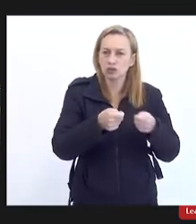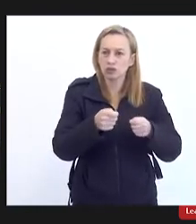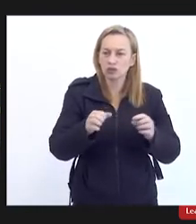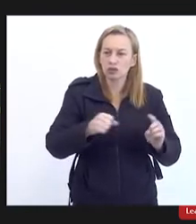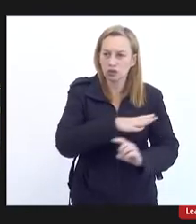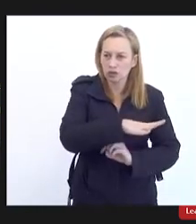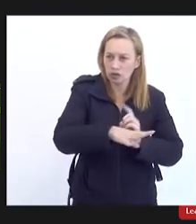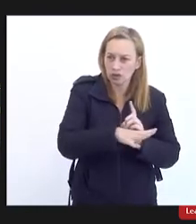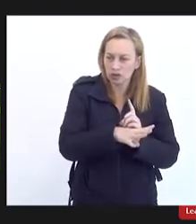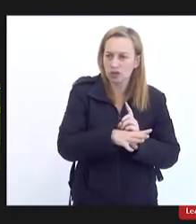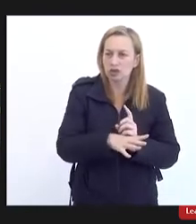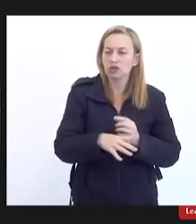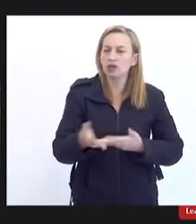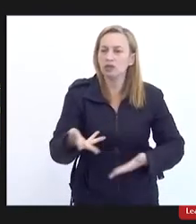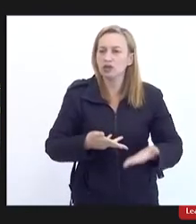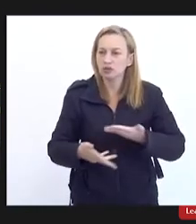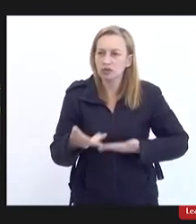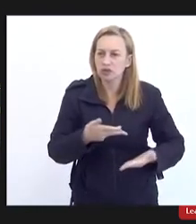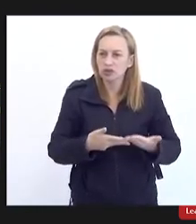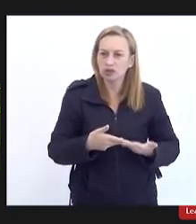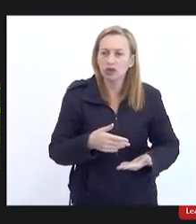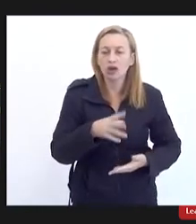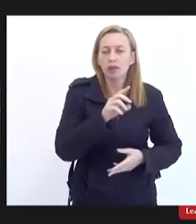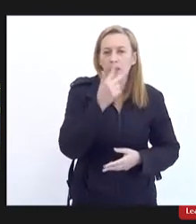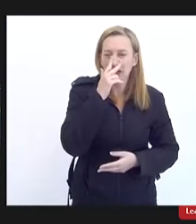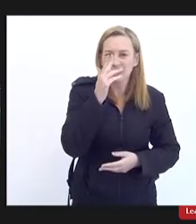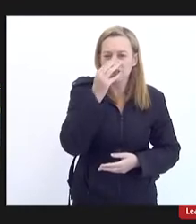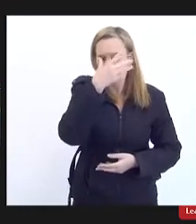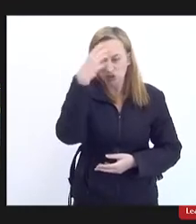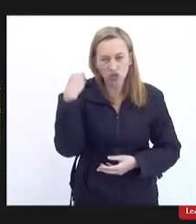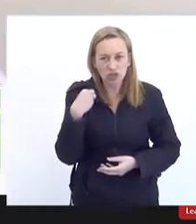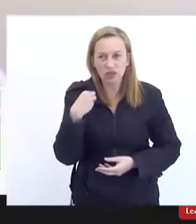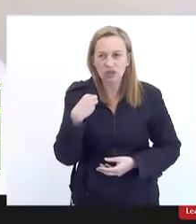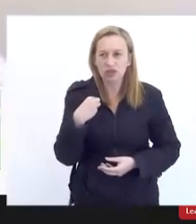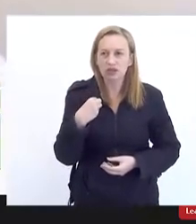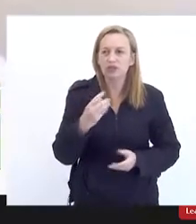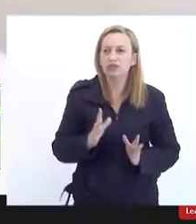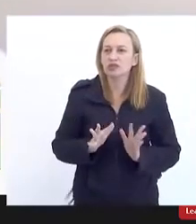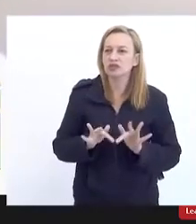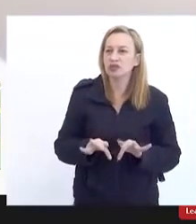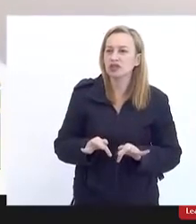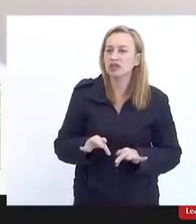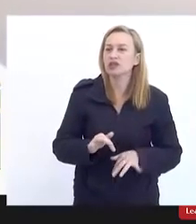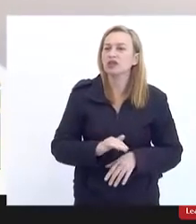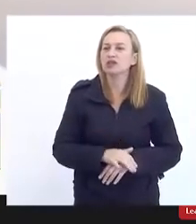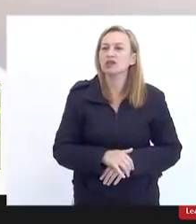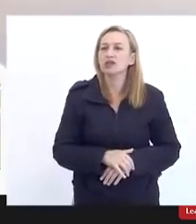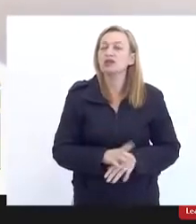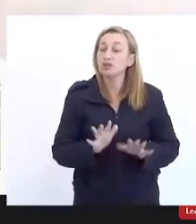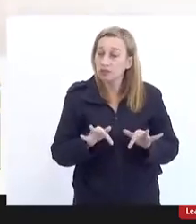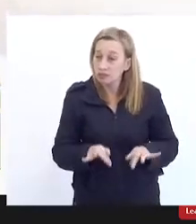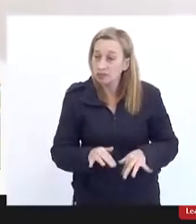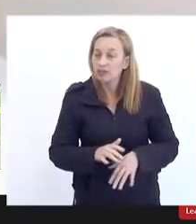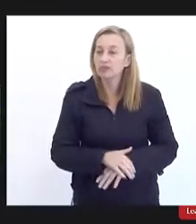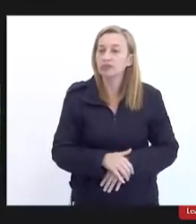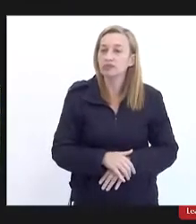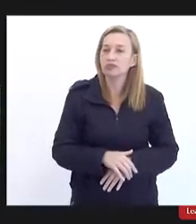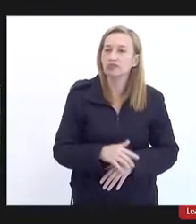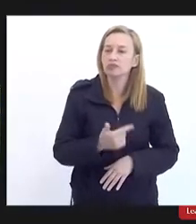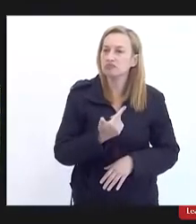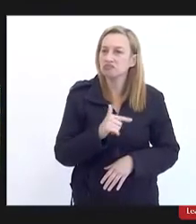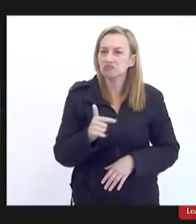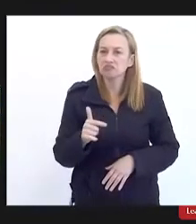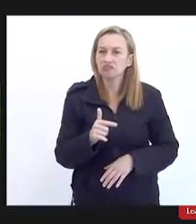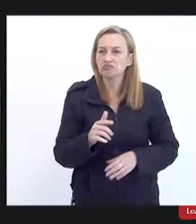era preconizada na 11.445 parece que foi esquecida na 14.012 para concluir controle social para concluir nós não vamos ter